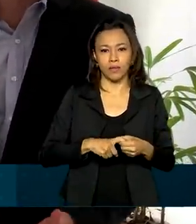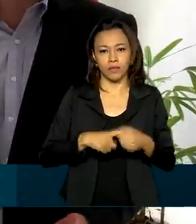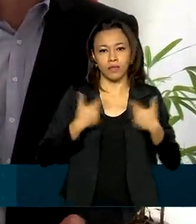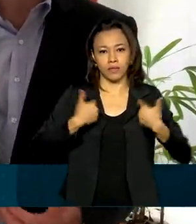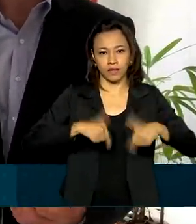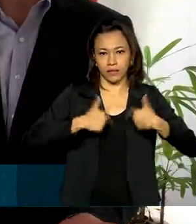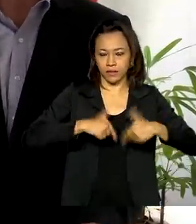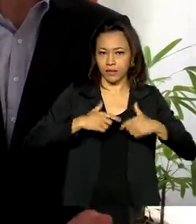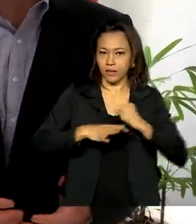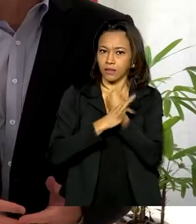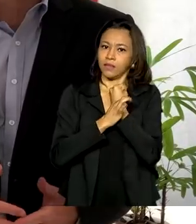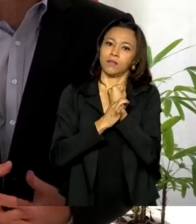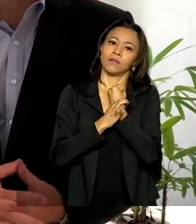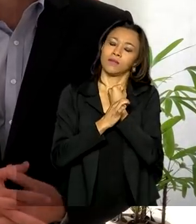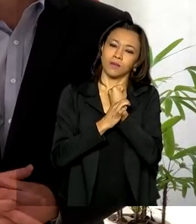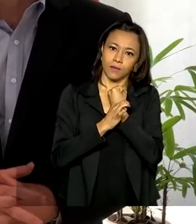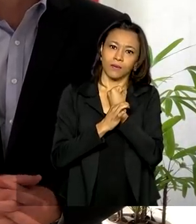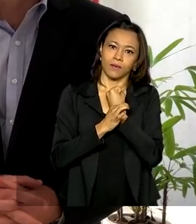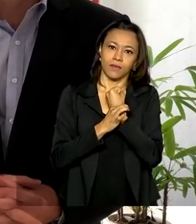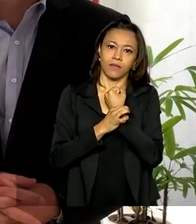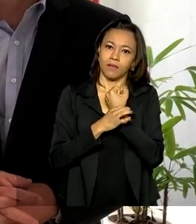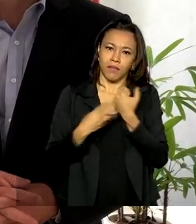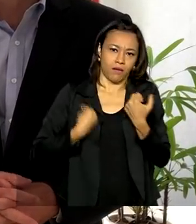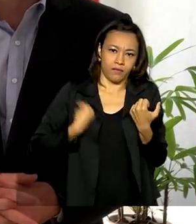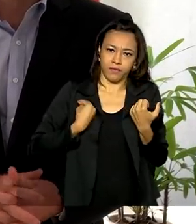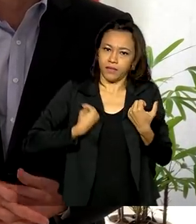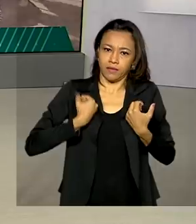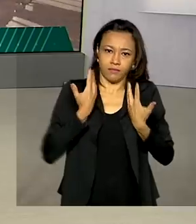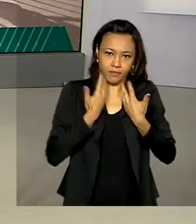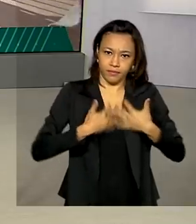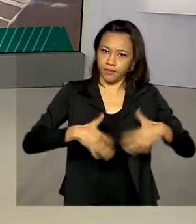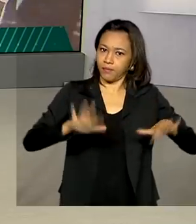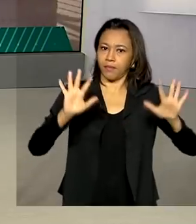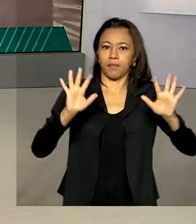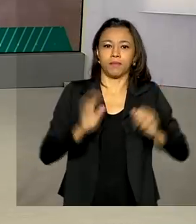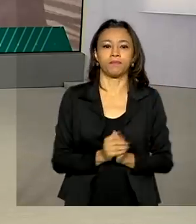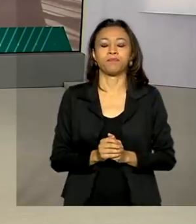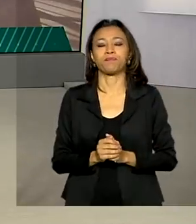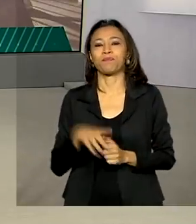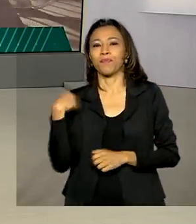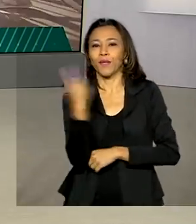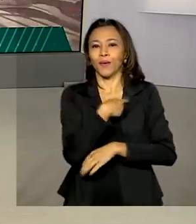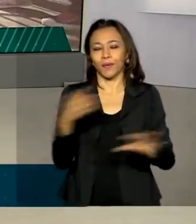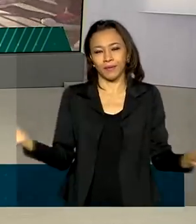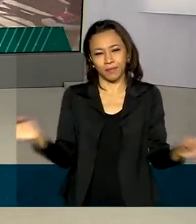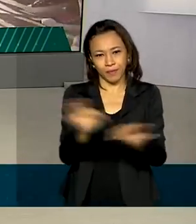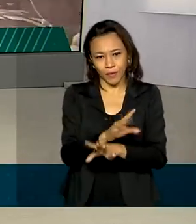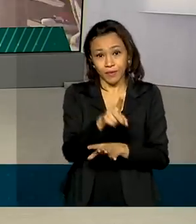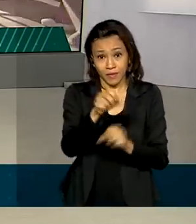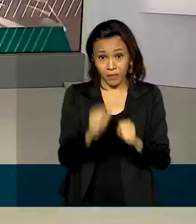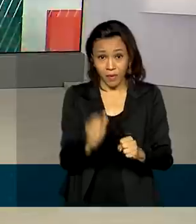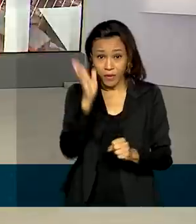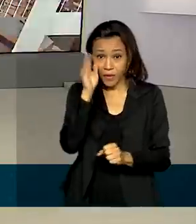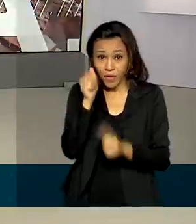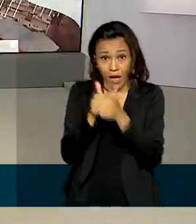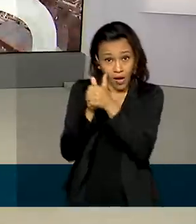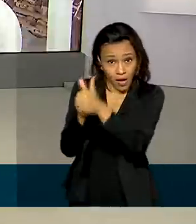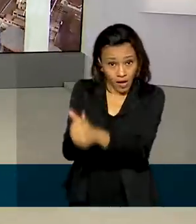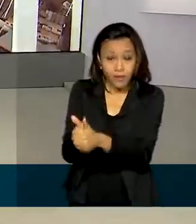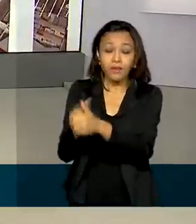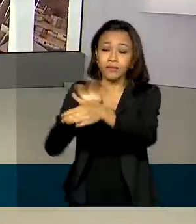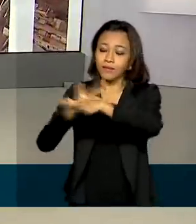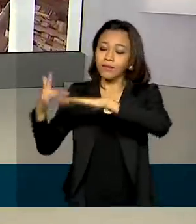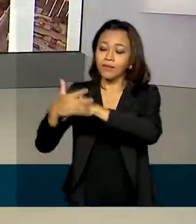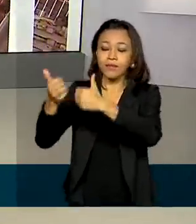mais segura e mais regular para esse trabalho. O Brasil em Dia fica por aqui. Você pode nos acompanhar também